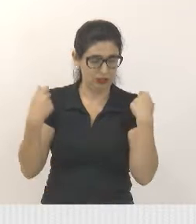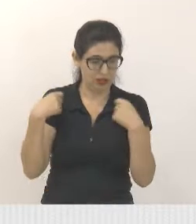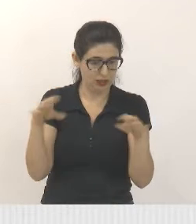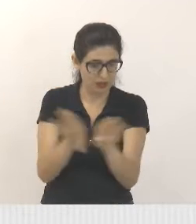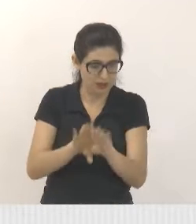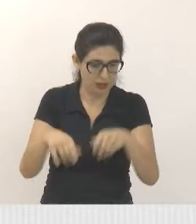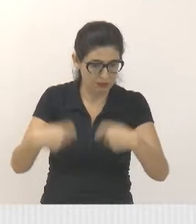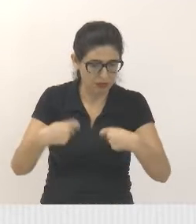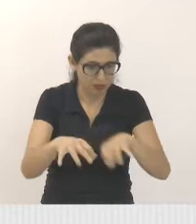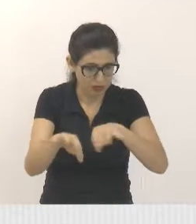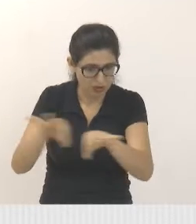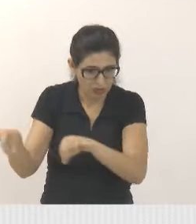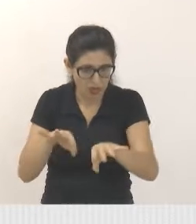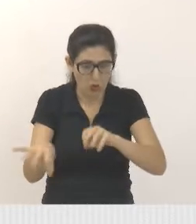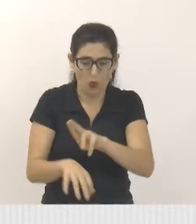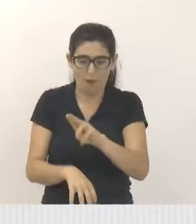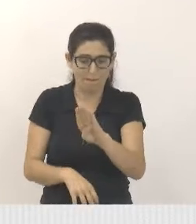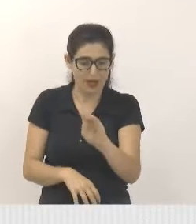da UBS para